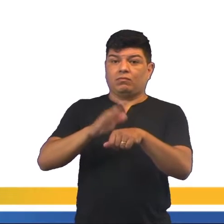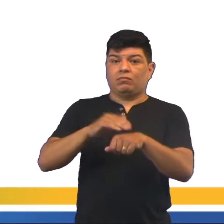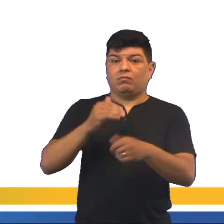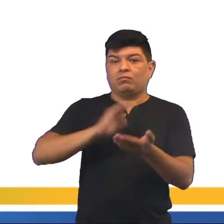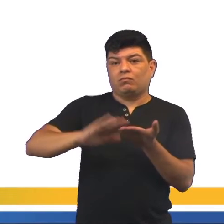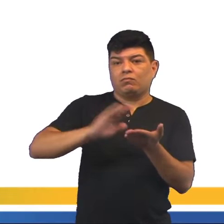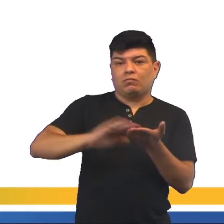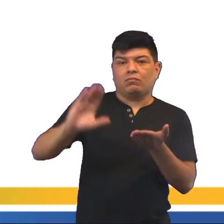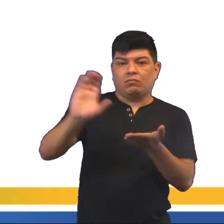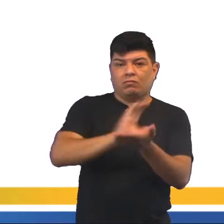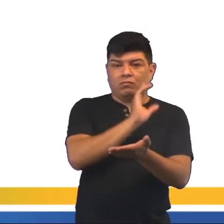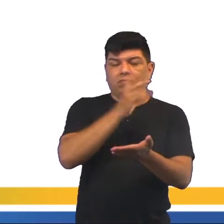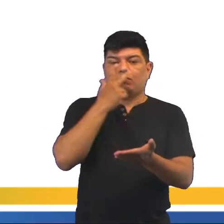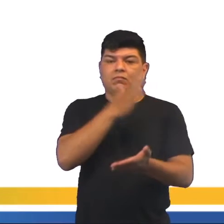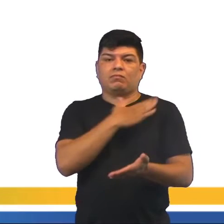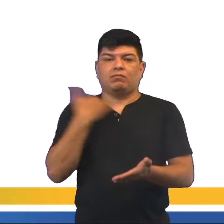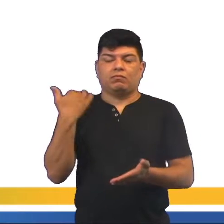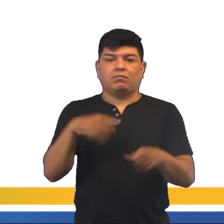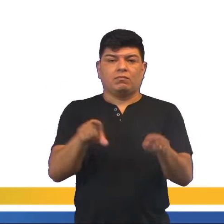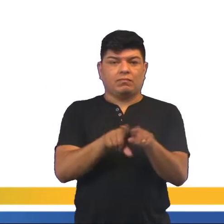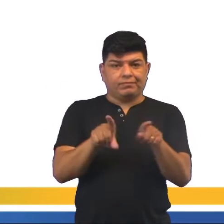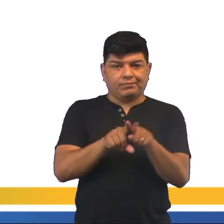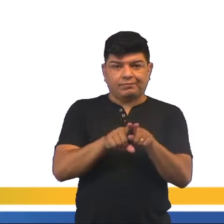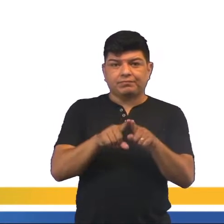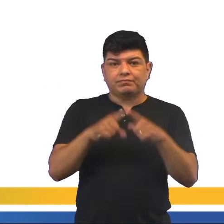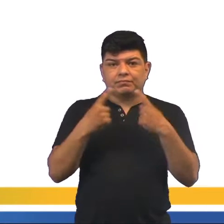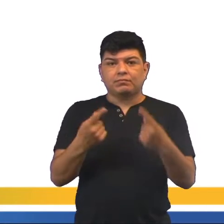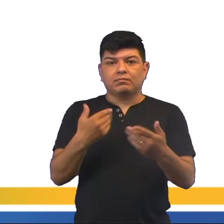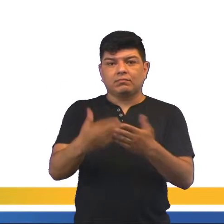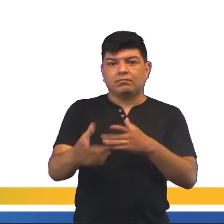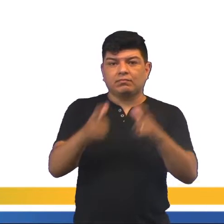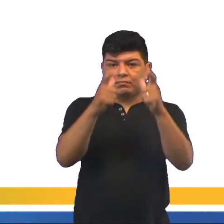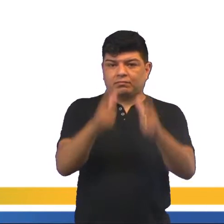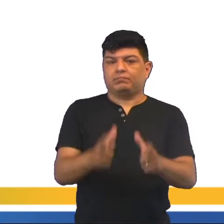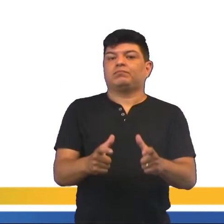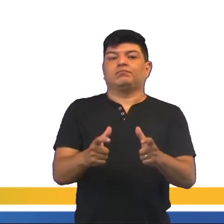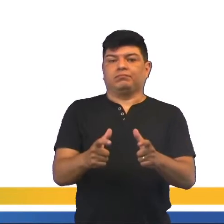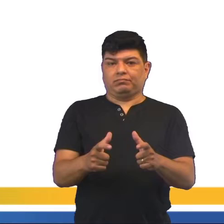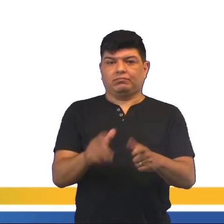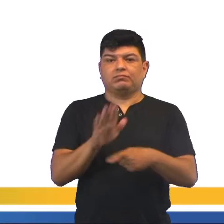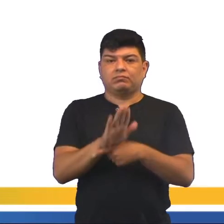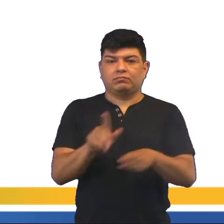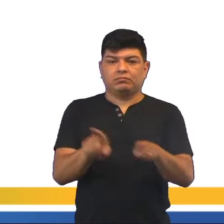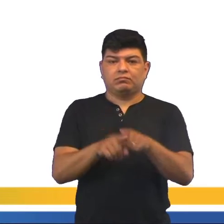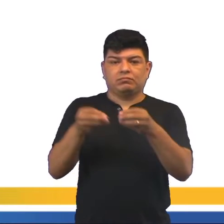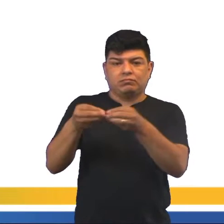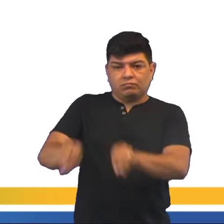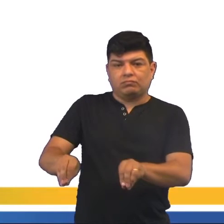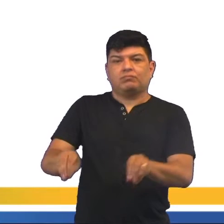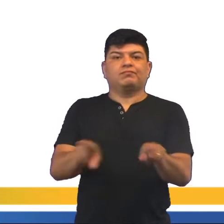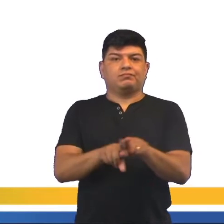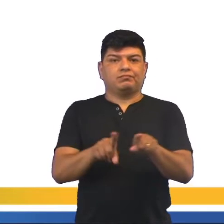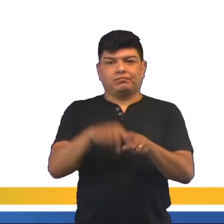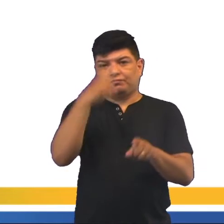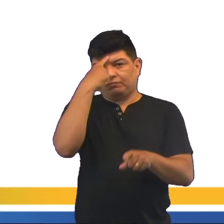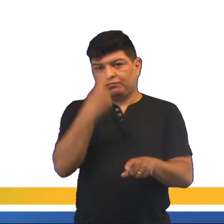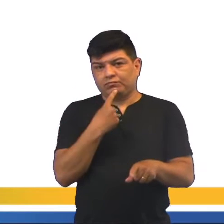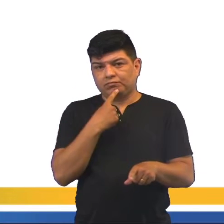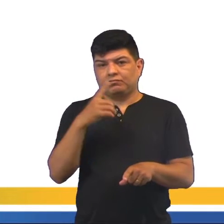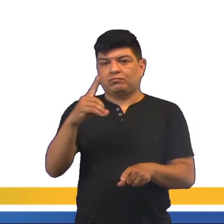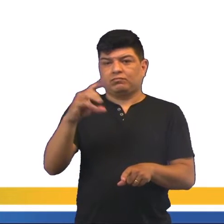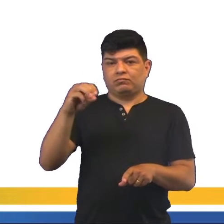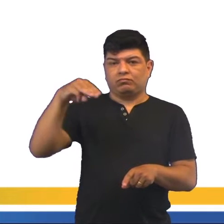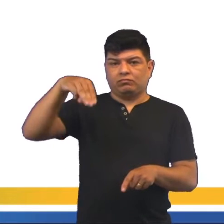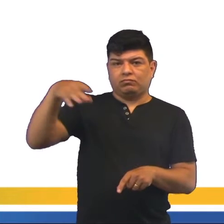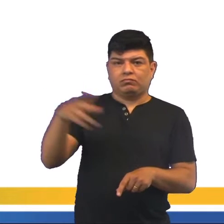financeiros deixaram mortos, né? Mas a perda do território, né? Cooperaram para prejudicar muito a imagem do Dom Pedro